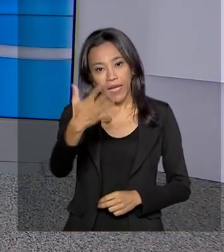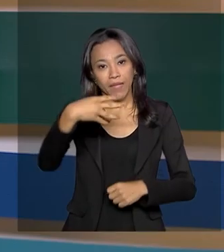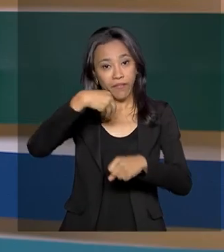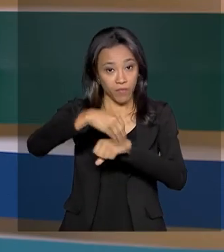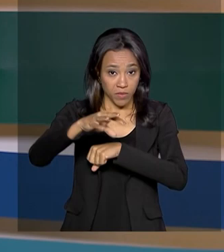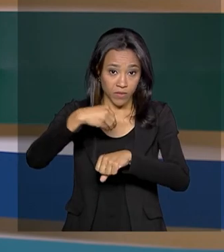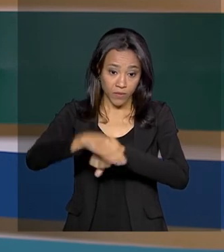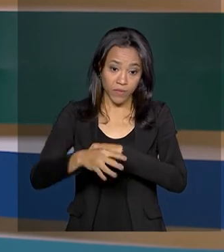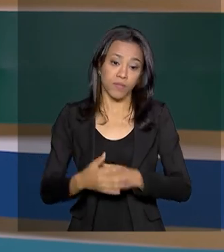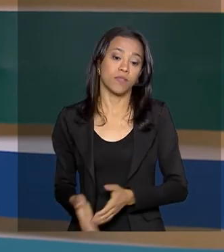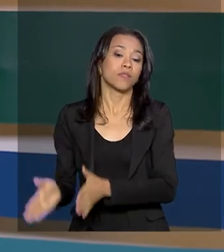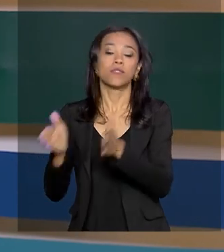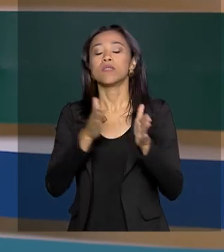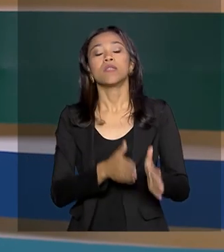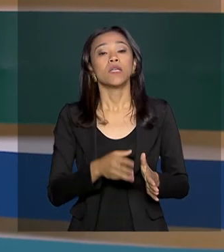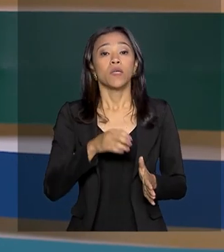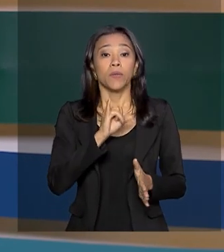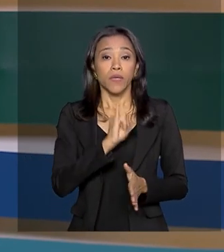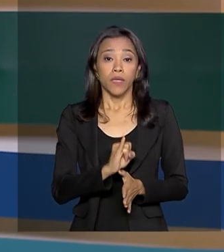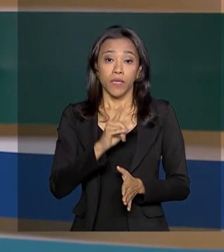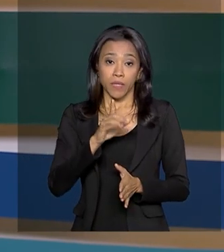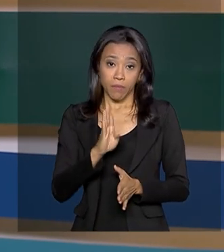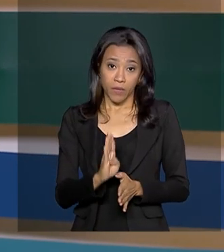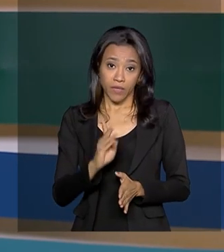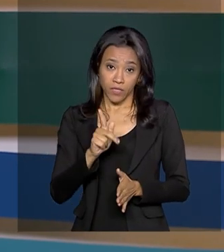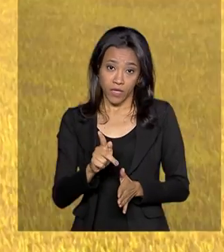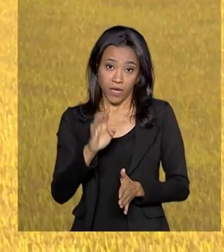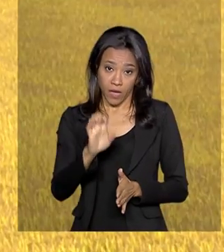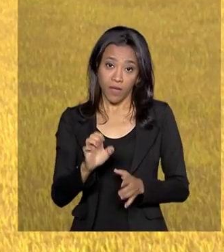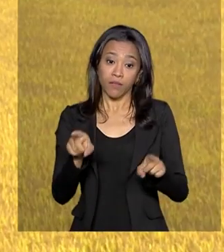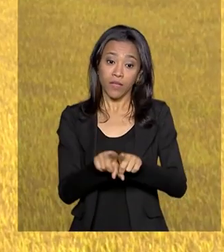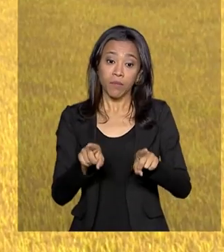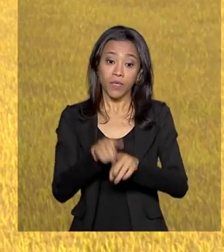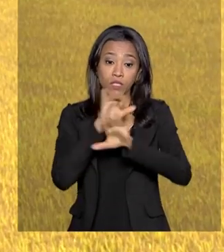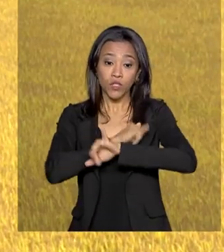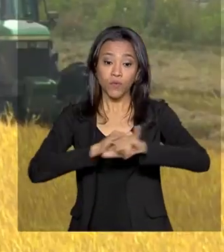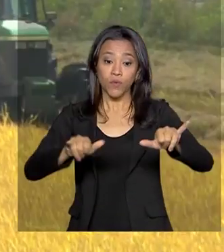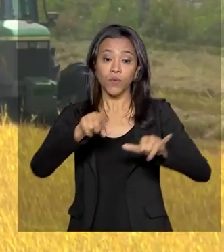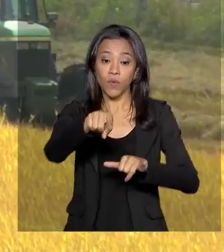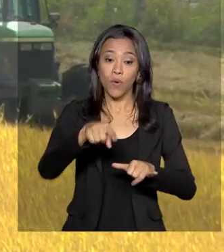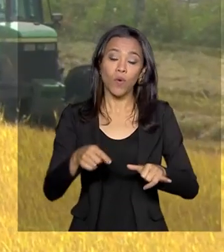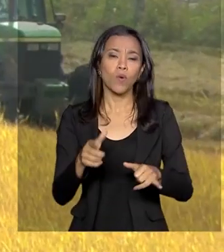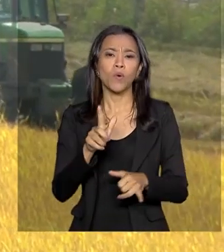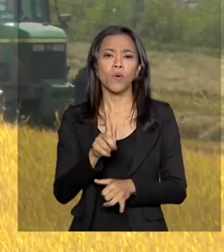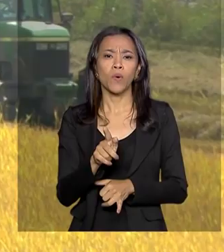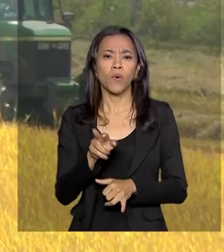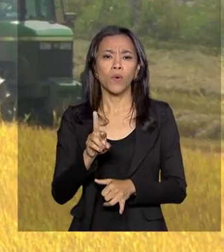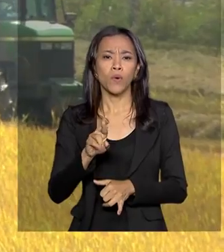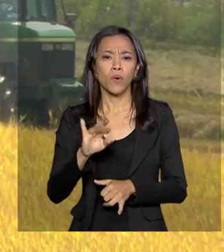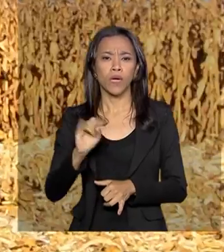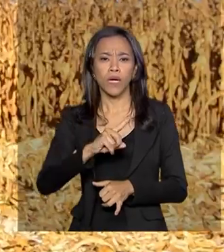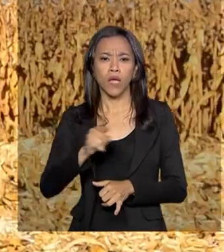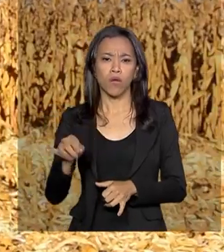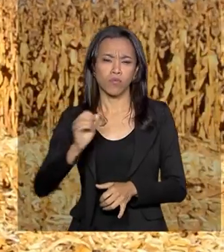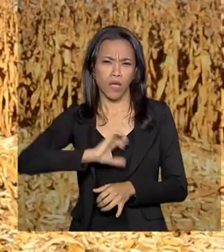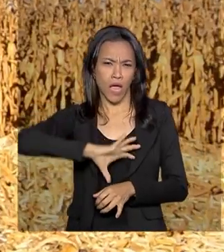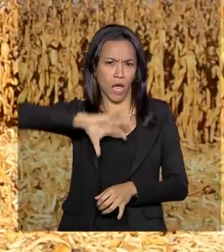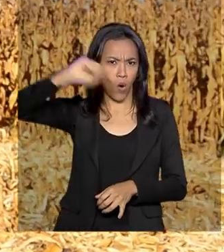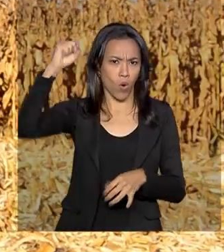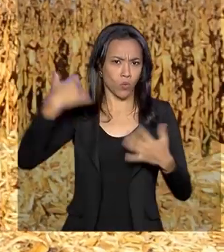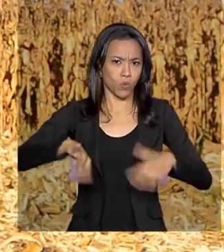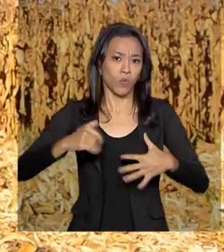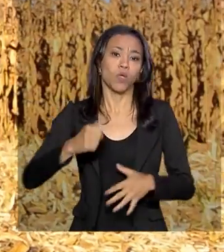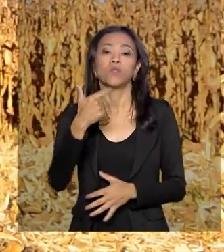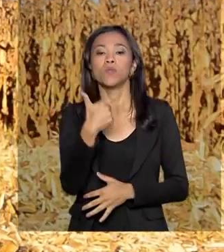Alessandra. E o IBGE também divulgou hoje a estimativa da safra de grãos com o novo recorde para a produção. São mais de